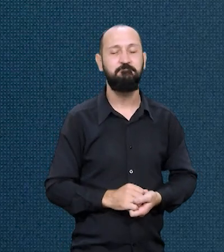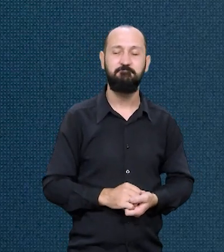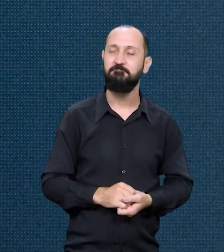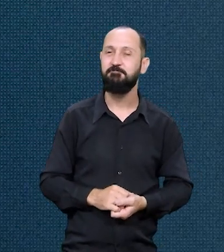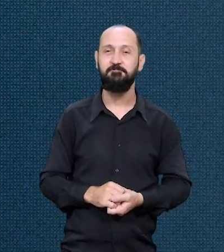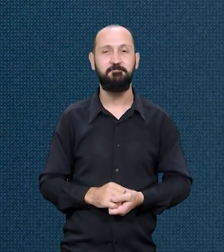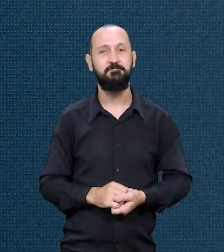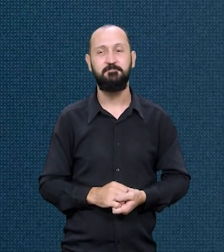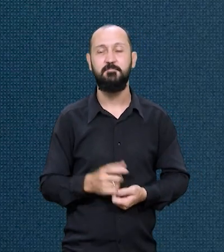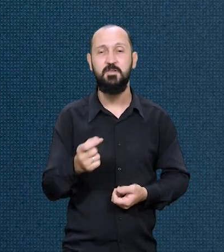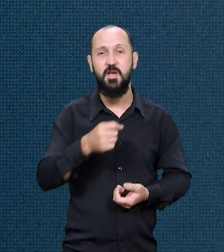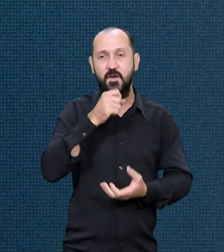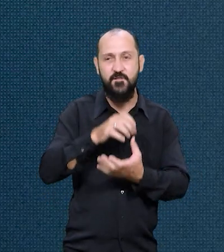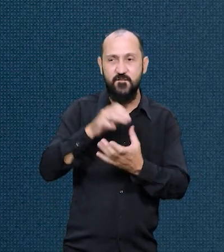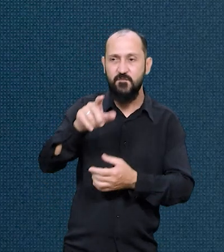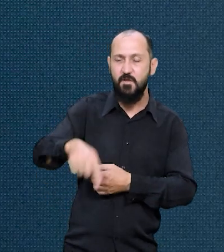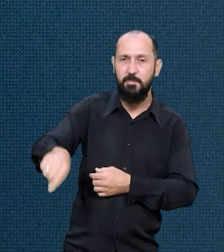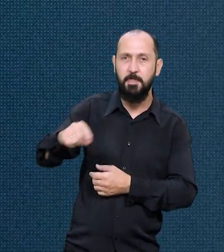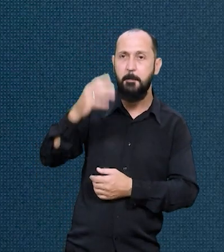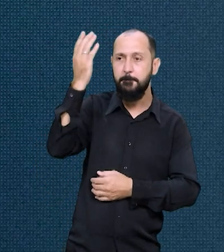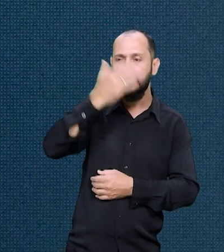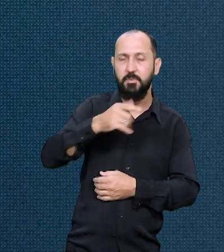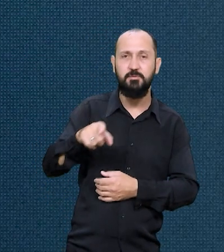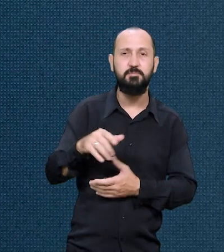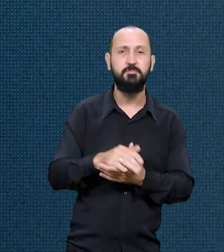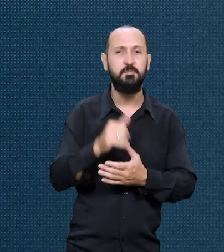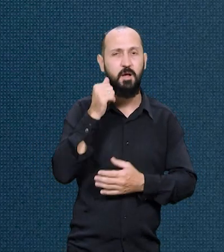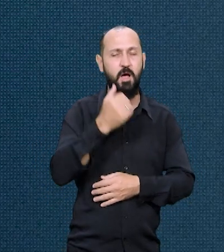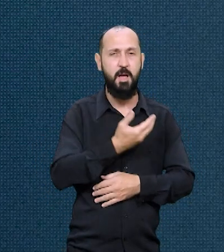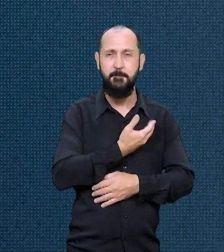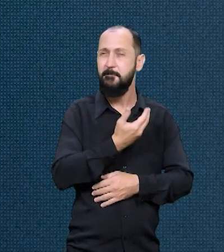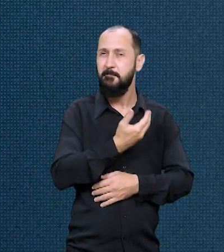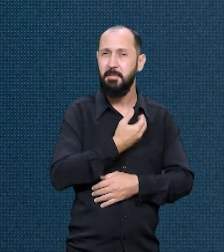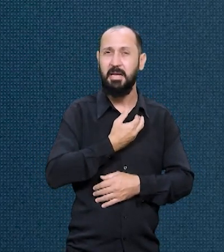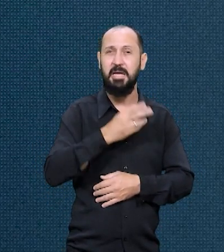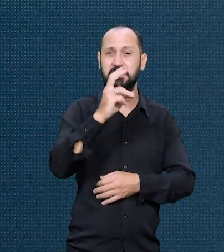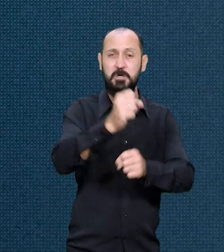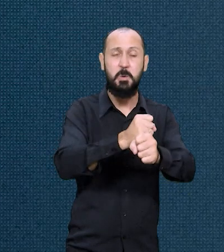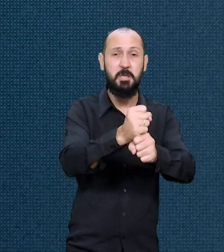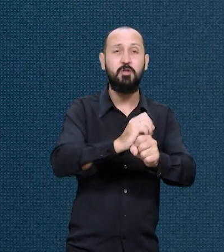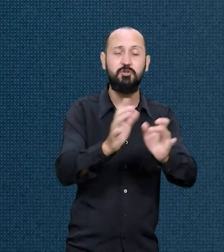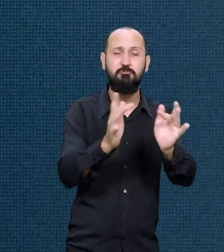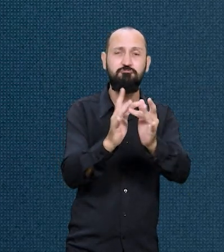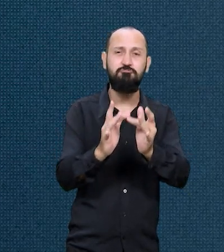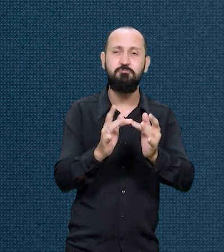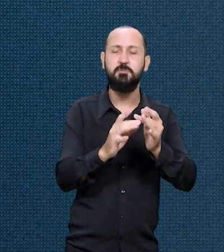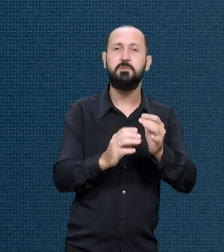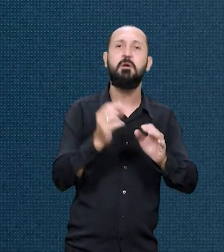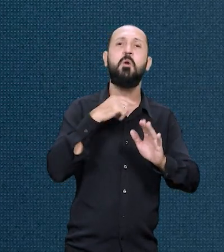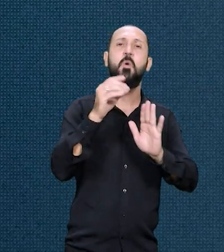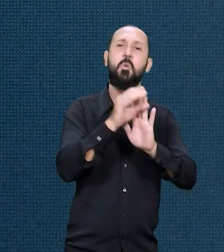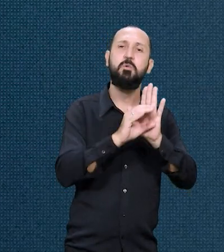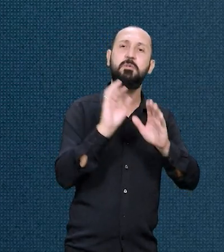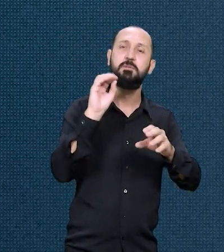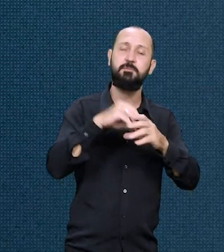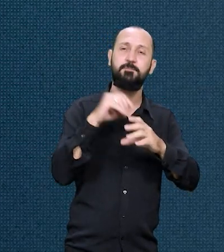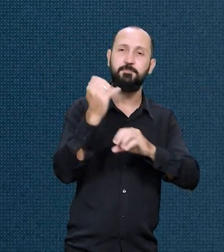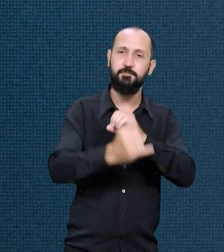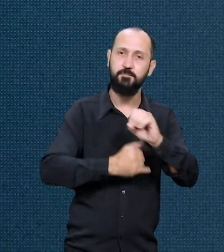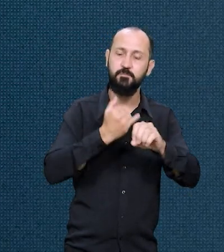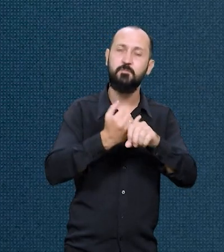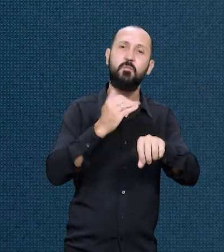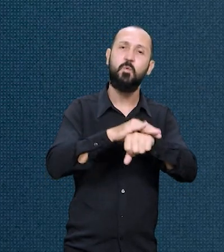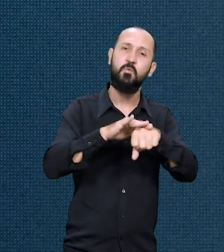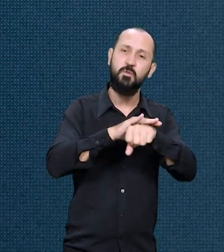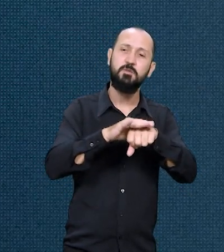Essas vovós são a prova disso. Amigas há 50 anos decidiram produzir conteúdo na internet. Falam de